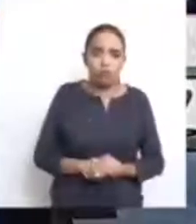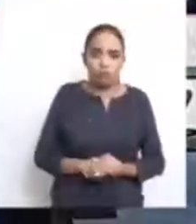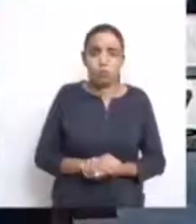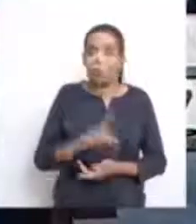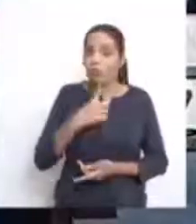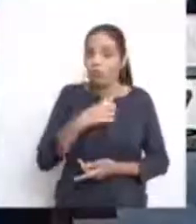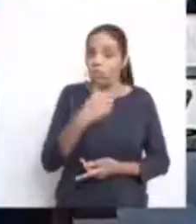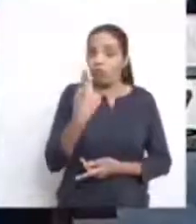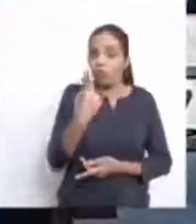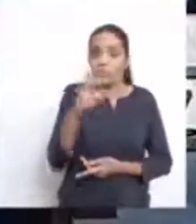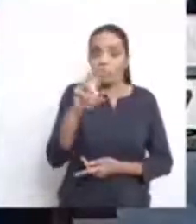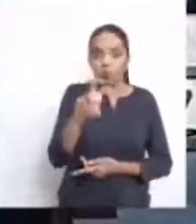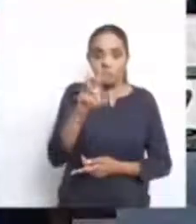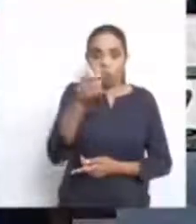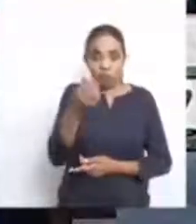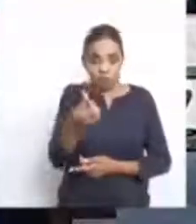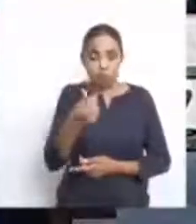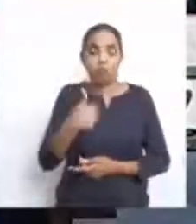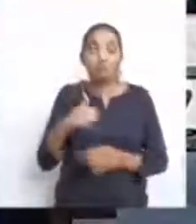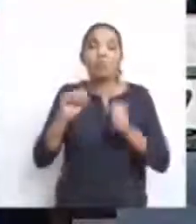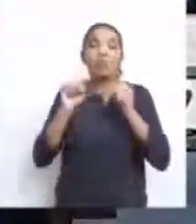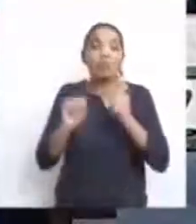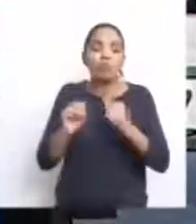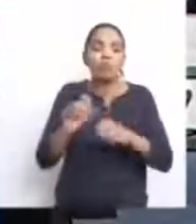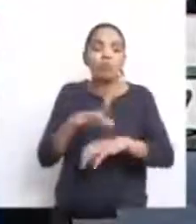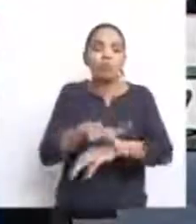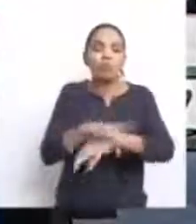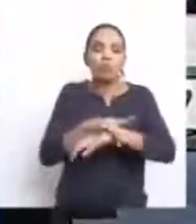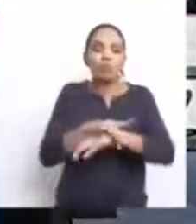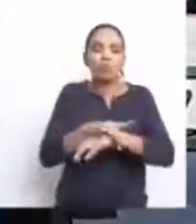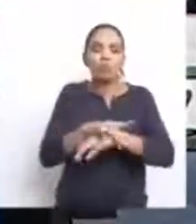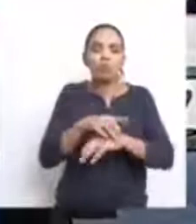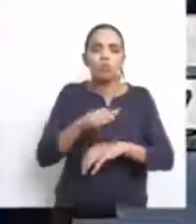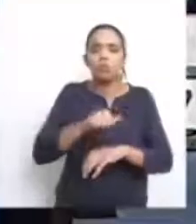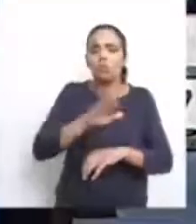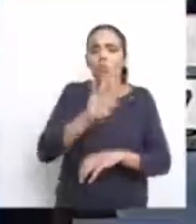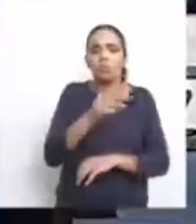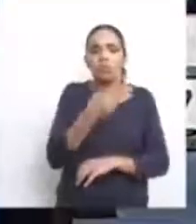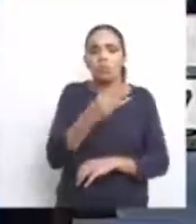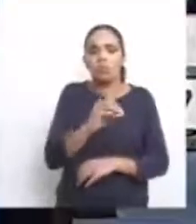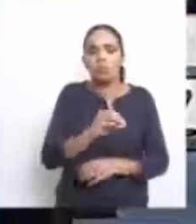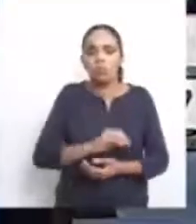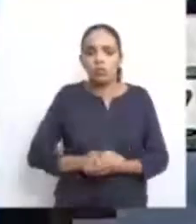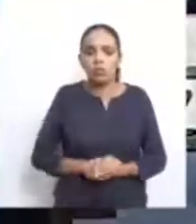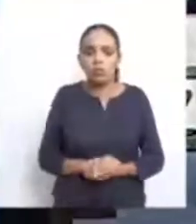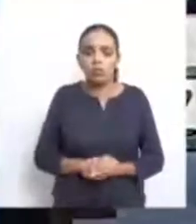Dos 156, eu posso garantir a operação com um pouco mais de 30.